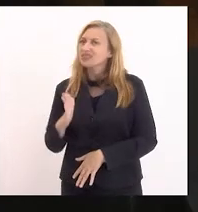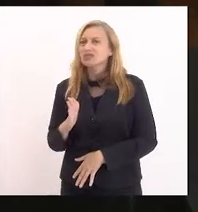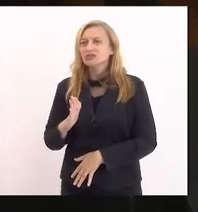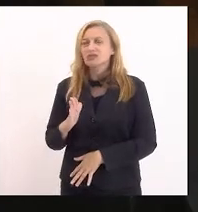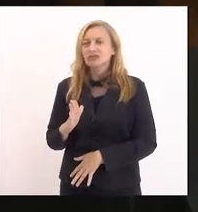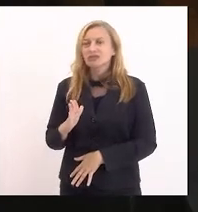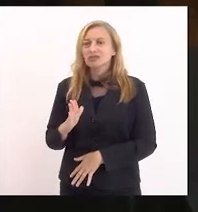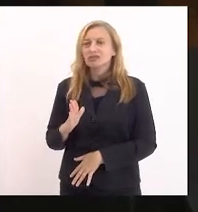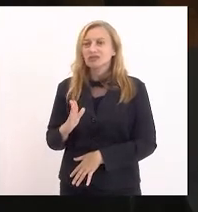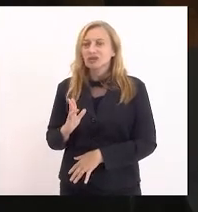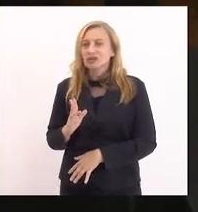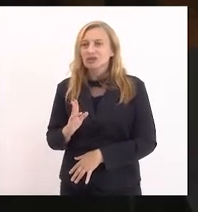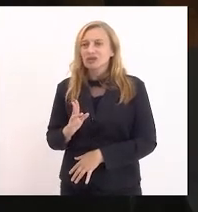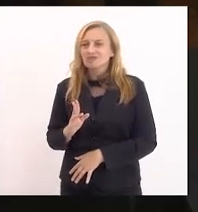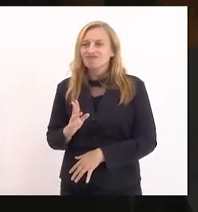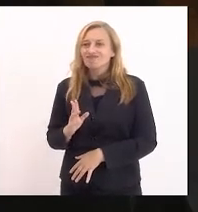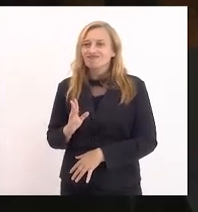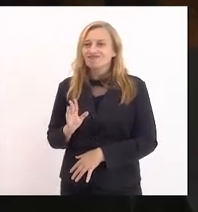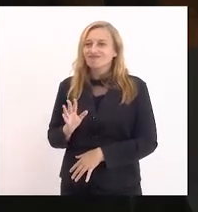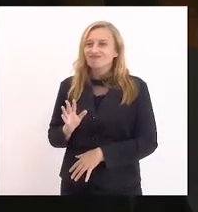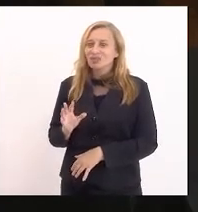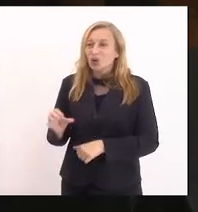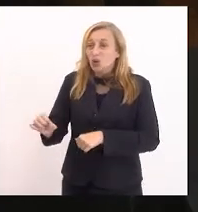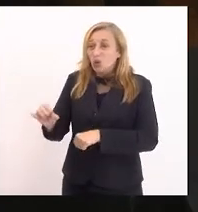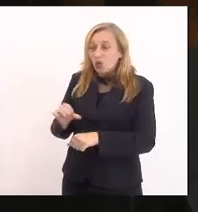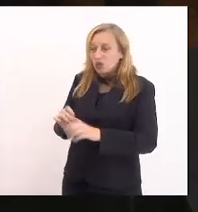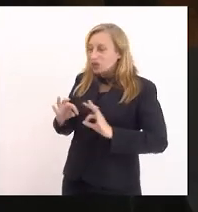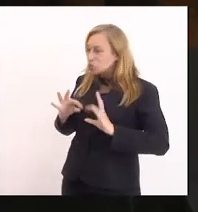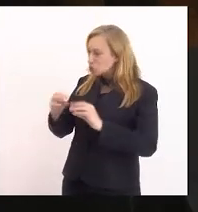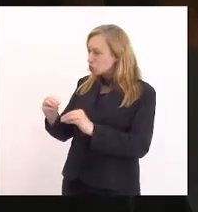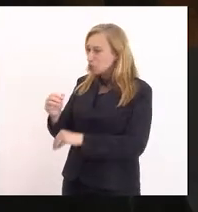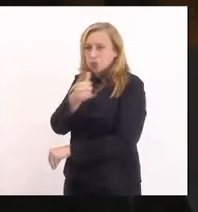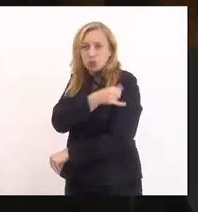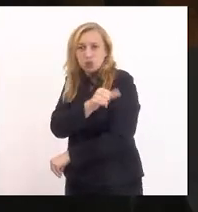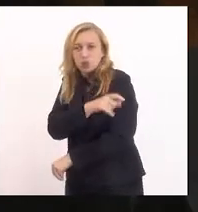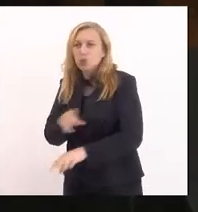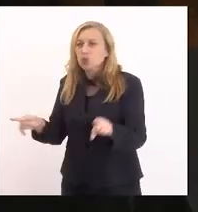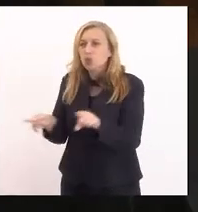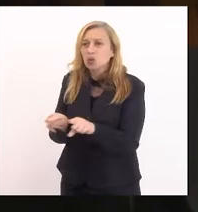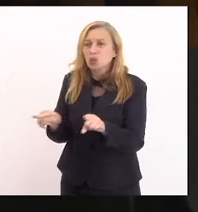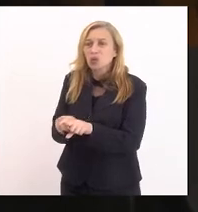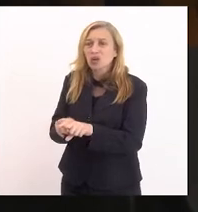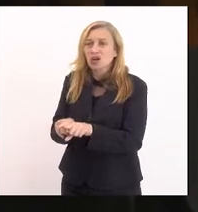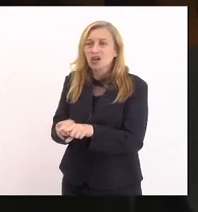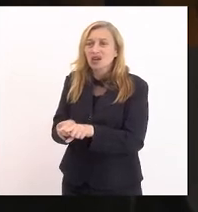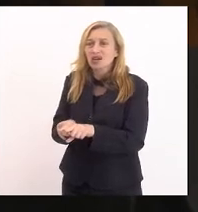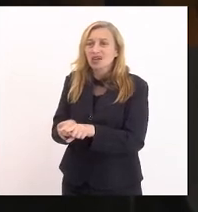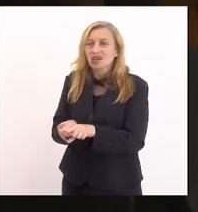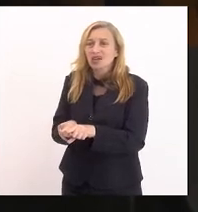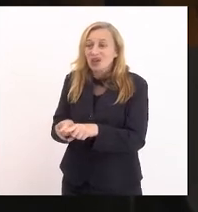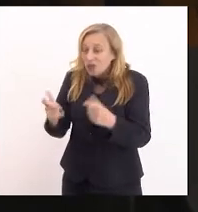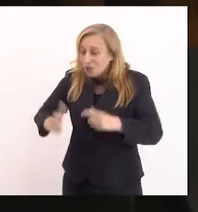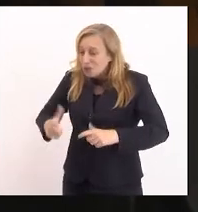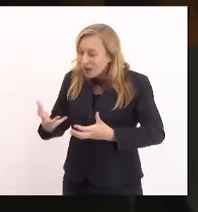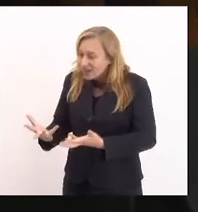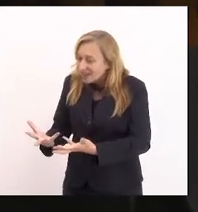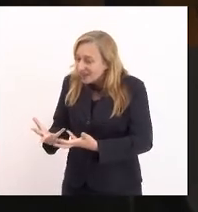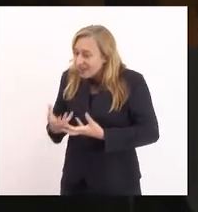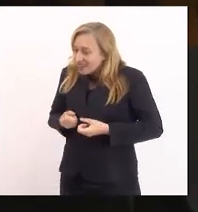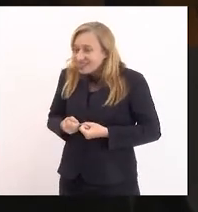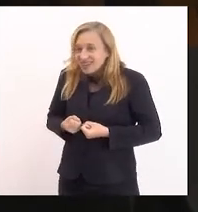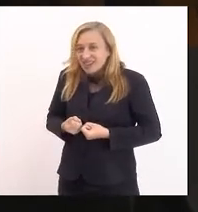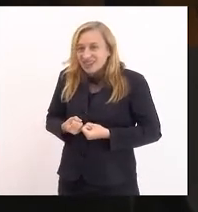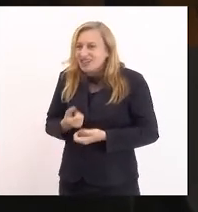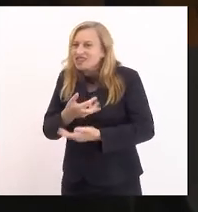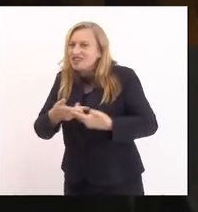que, contraditoriamente, e no Rio de Janeiro também, que, contraditoriamente, são lugares de acolhimento. tem